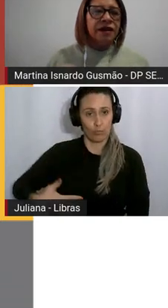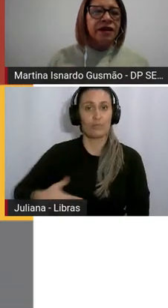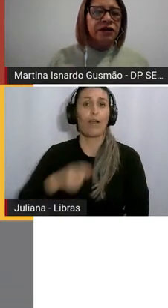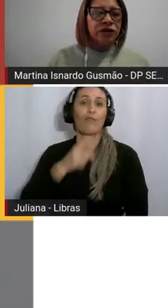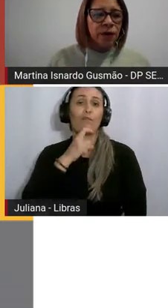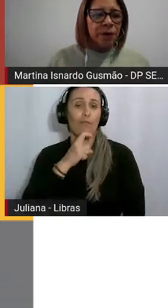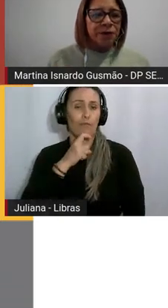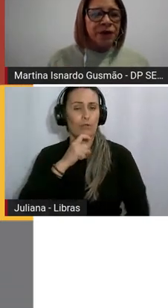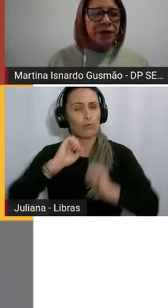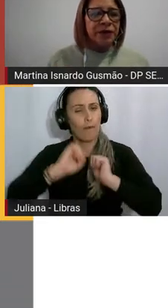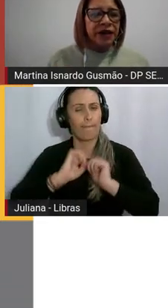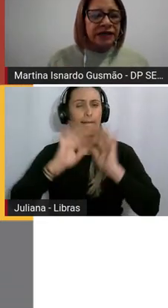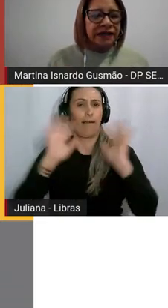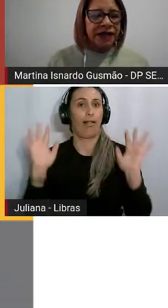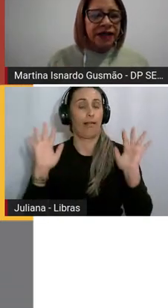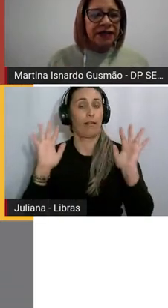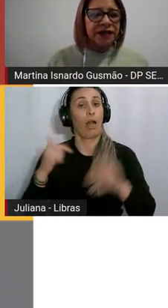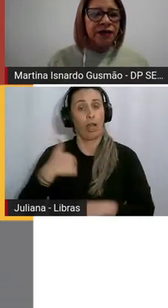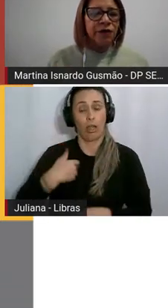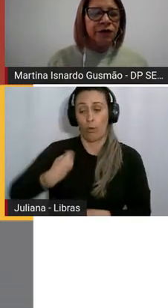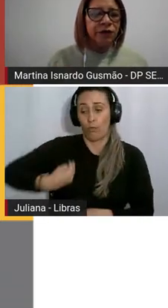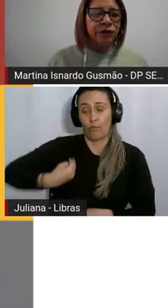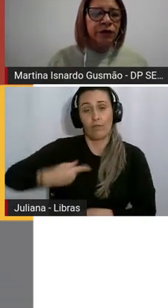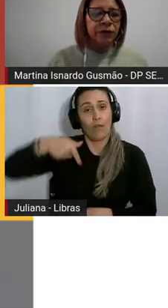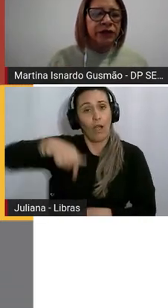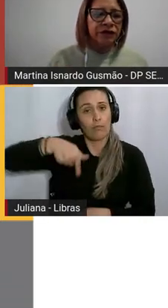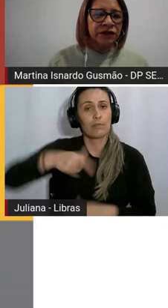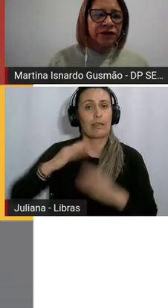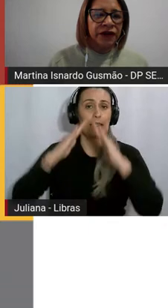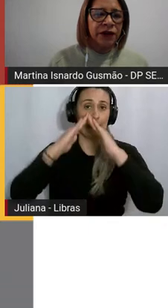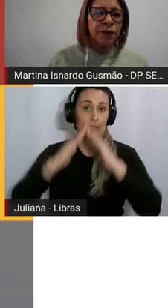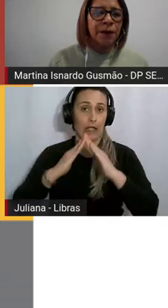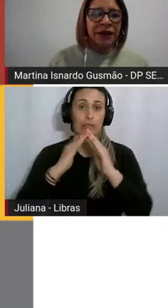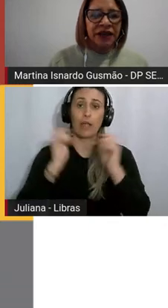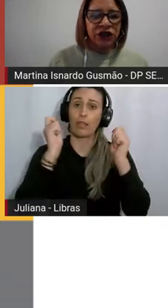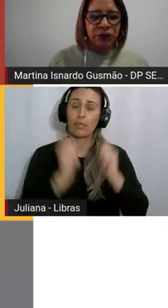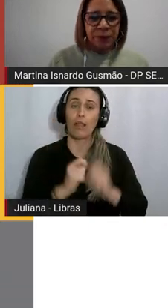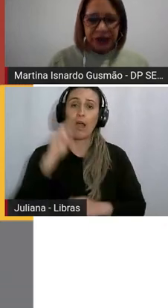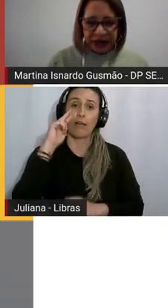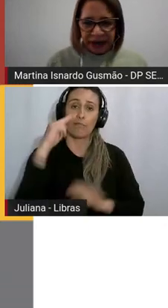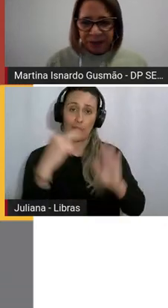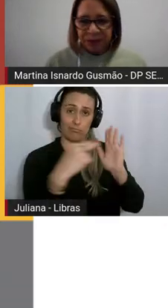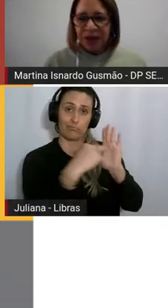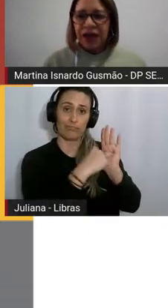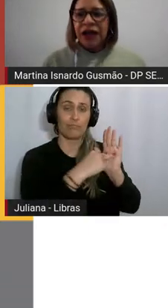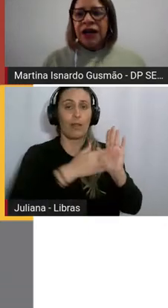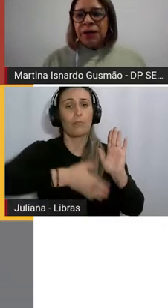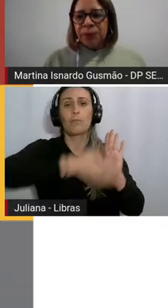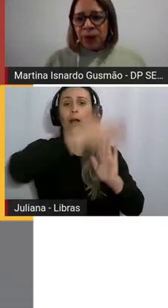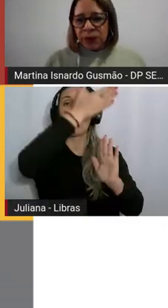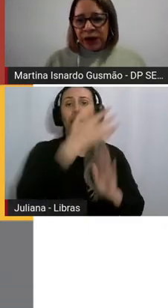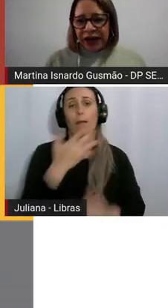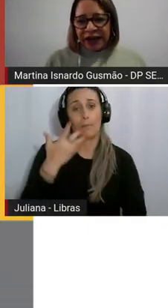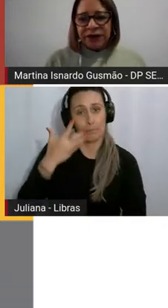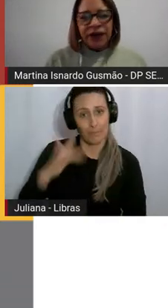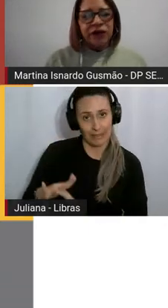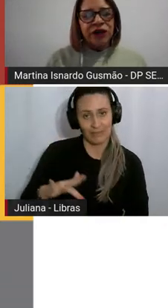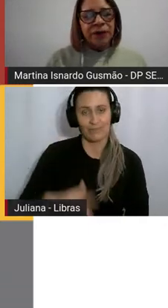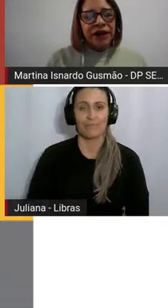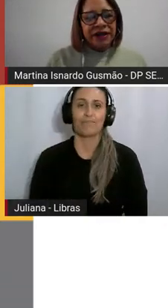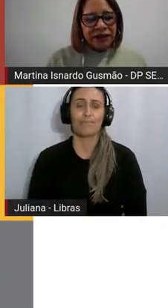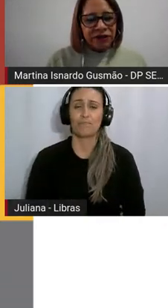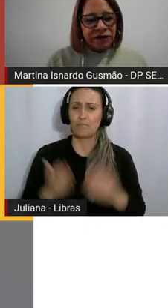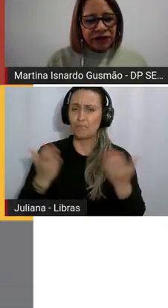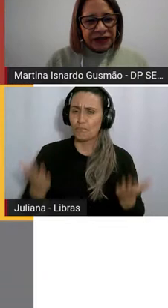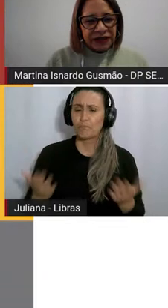e estou na minha residência, então ao fundo é possível se ver uma parede branca. Bom, colegas, eu quero